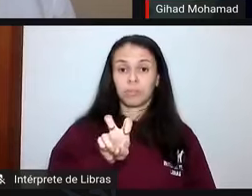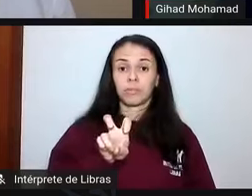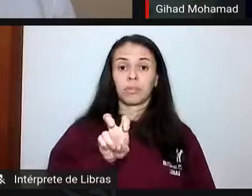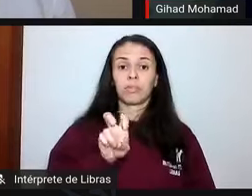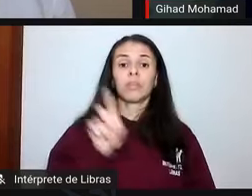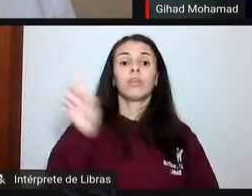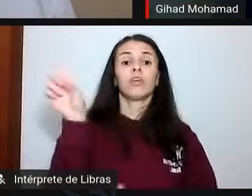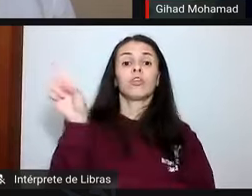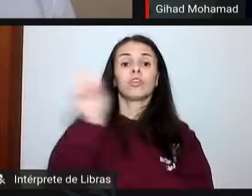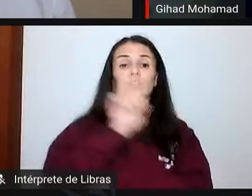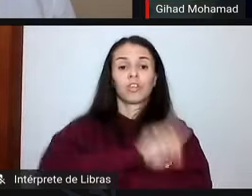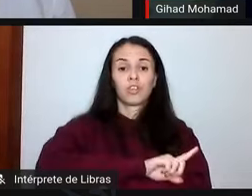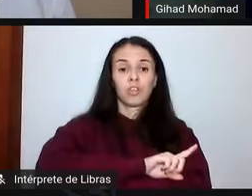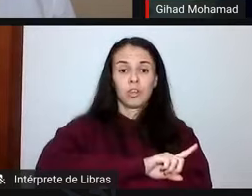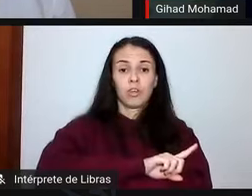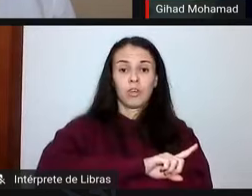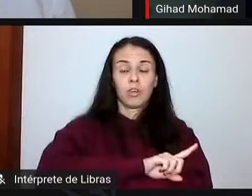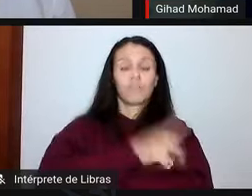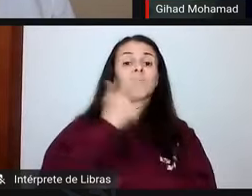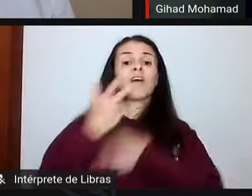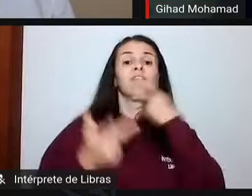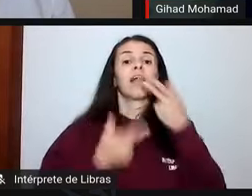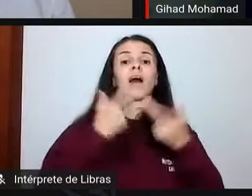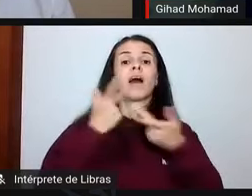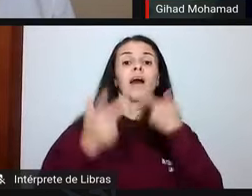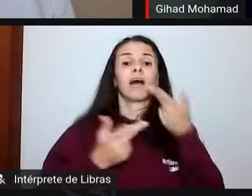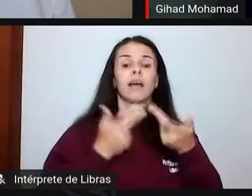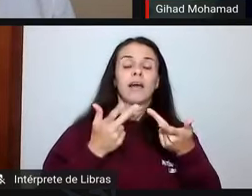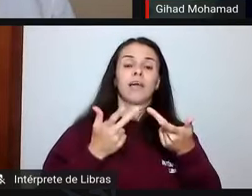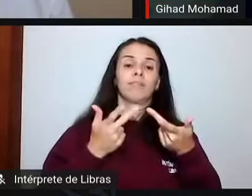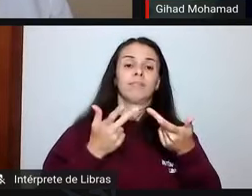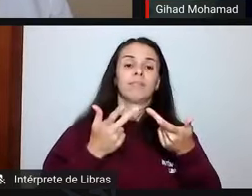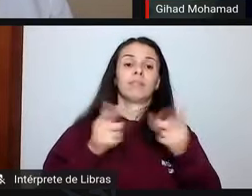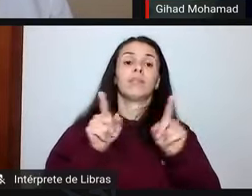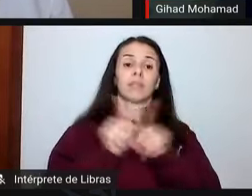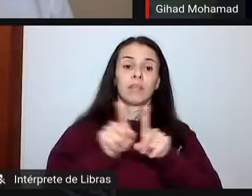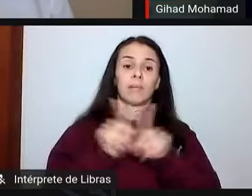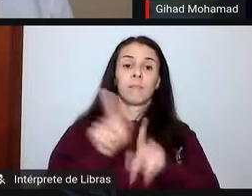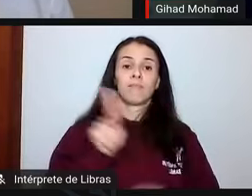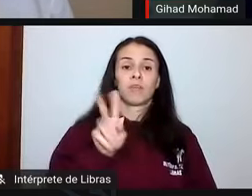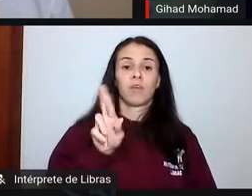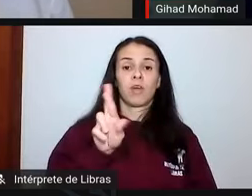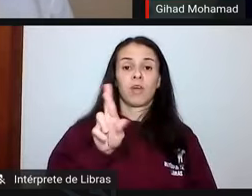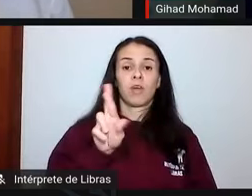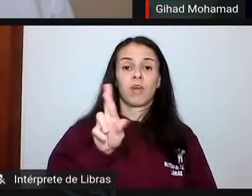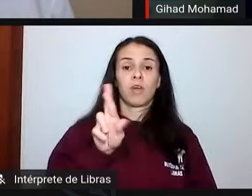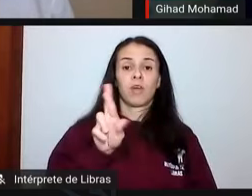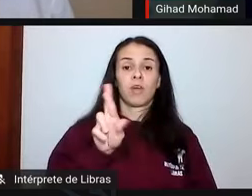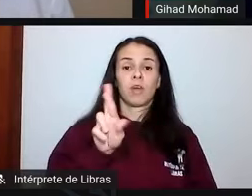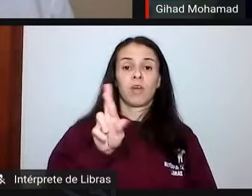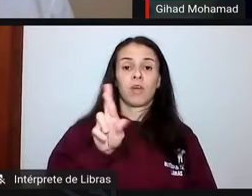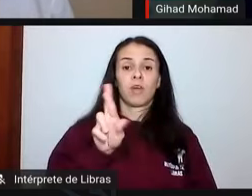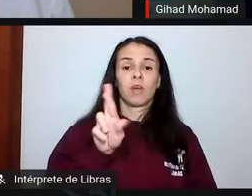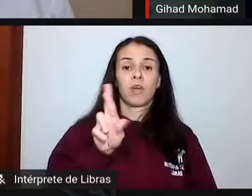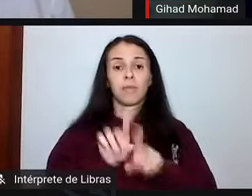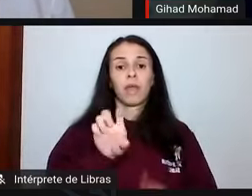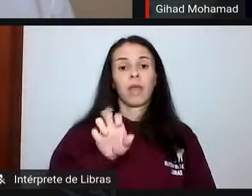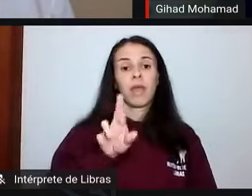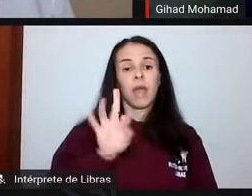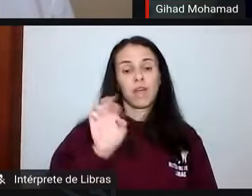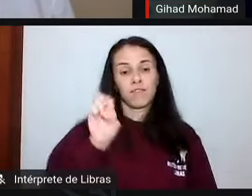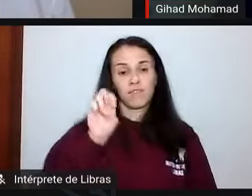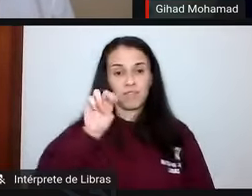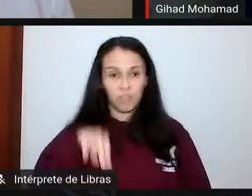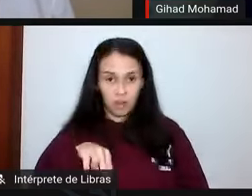ser, que vai falar sobre as contribuições, vai ter contribuições do professor Ricardo Feste da UNB e do Everton Padilha do Escritório